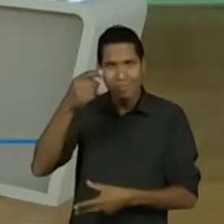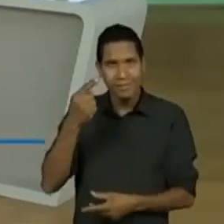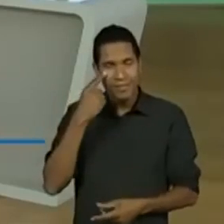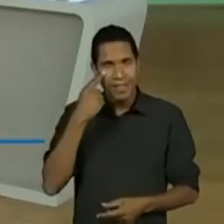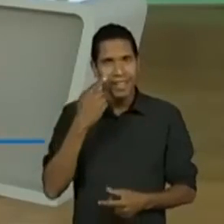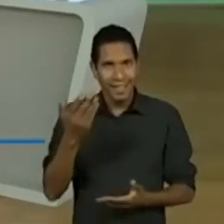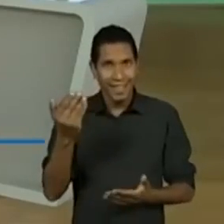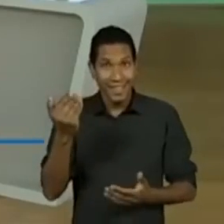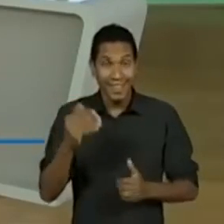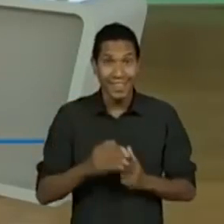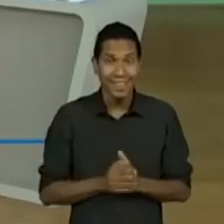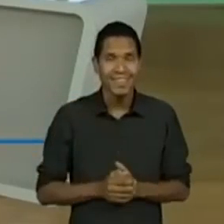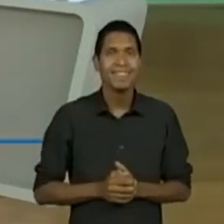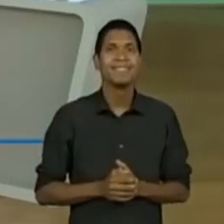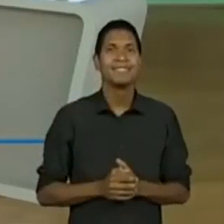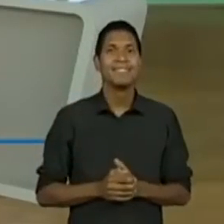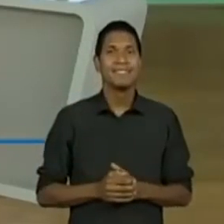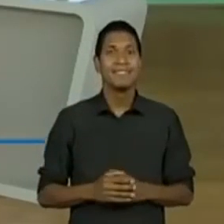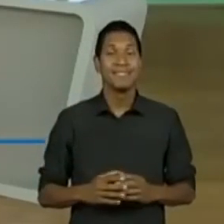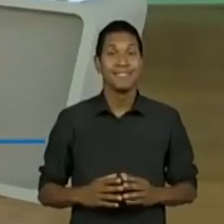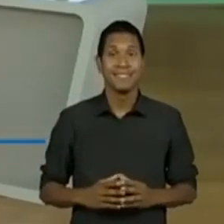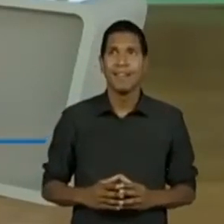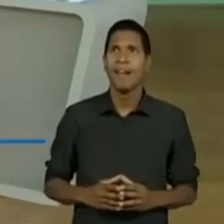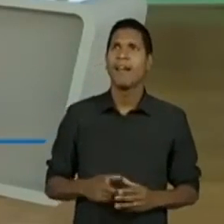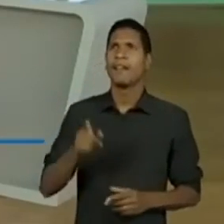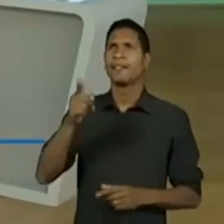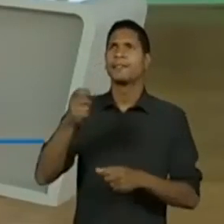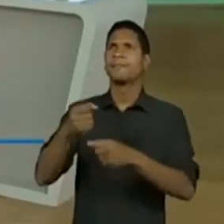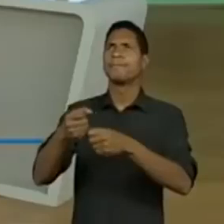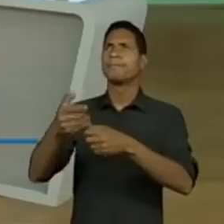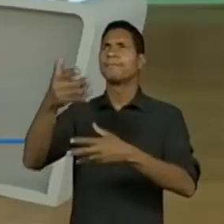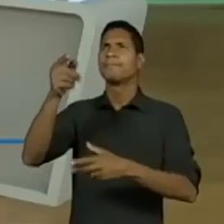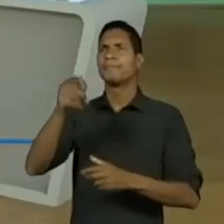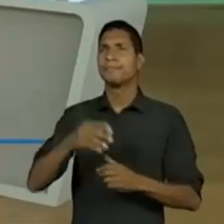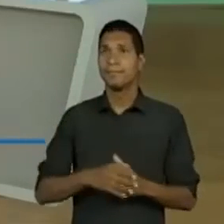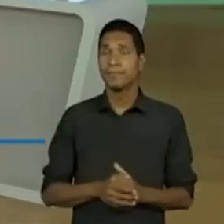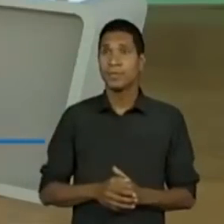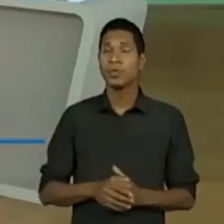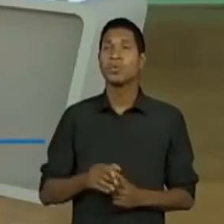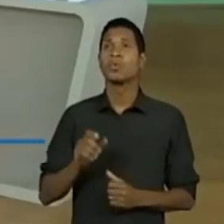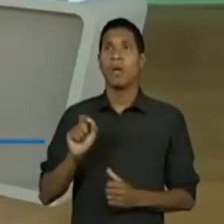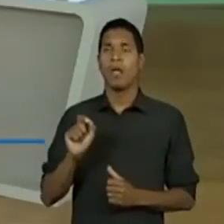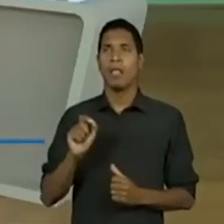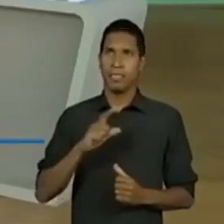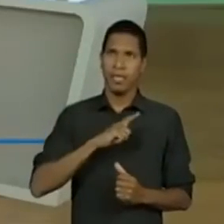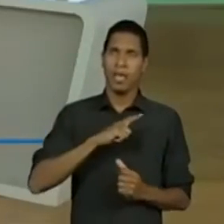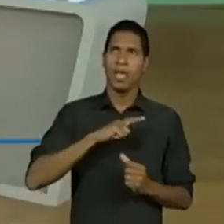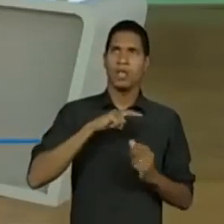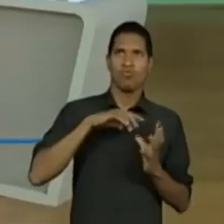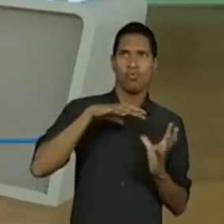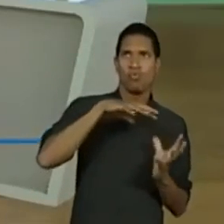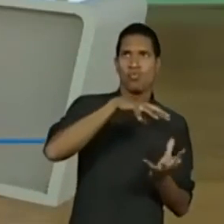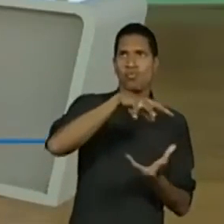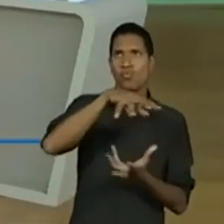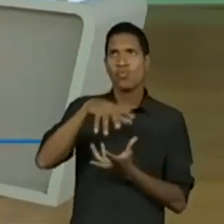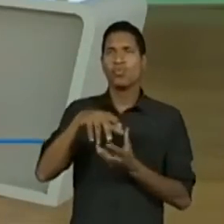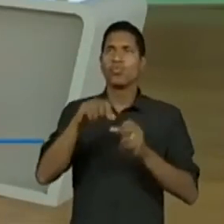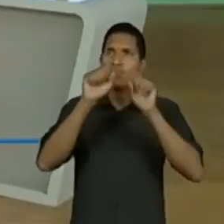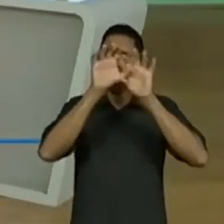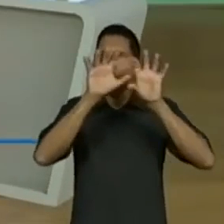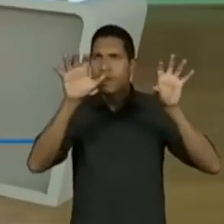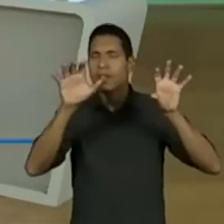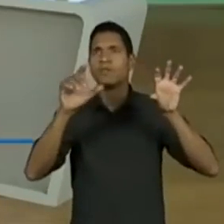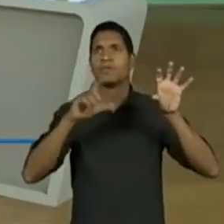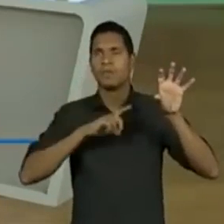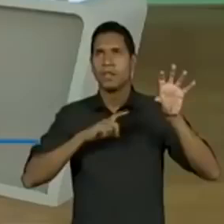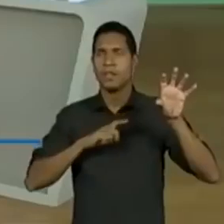aí. A galera falando que realmente, como nós somos, tudo que tem no universo, e a nossa diferença com relação